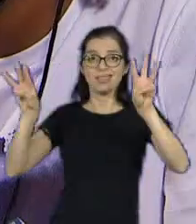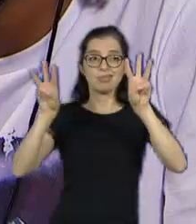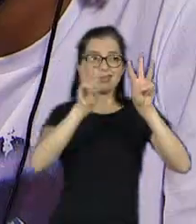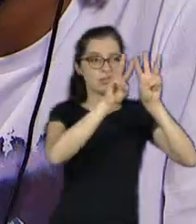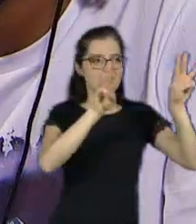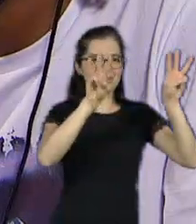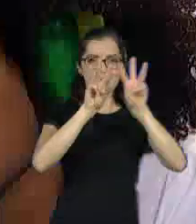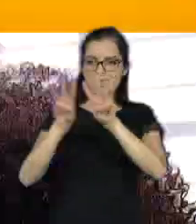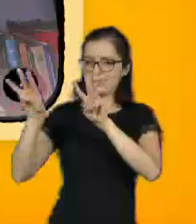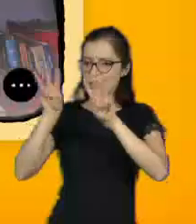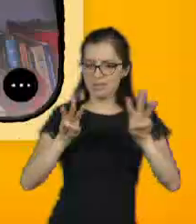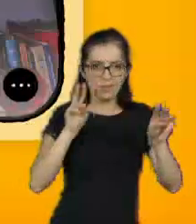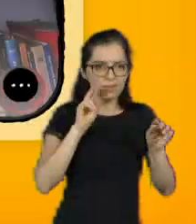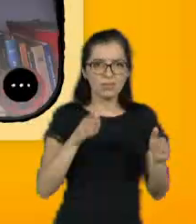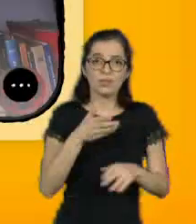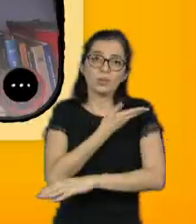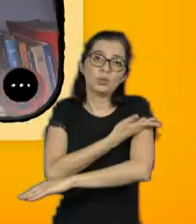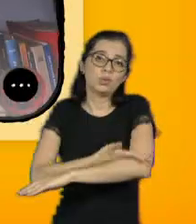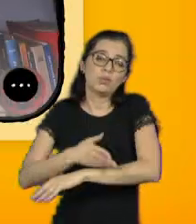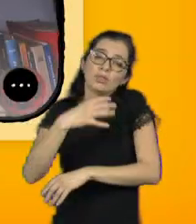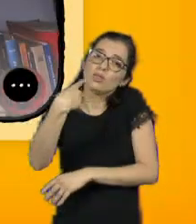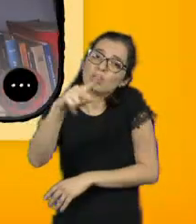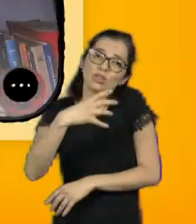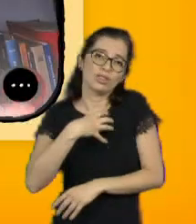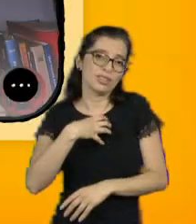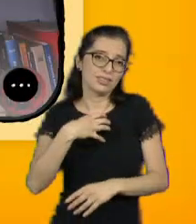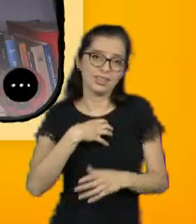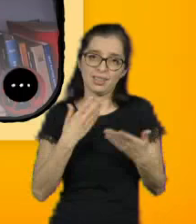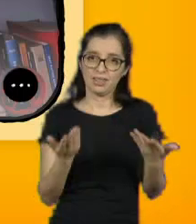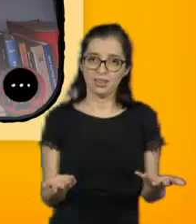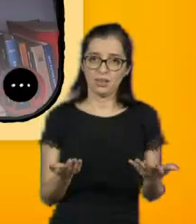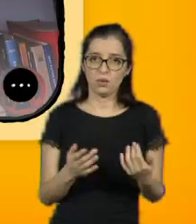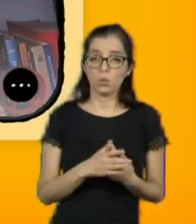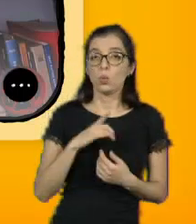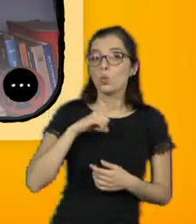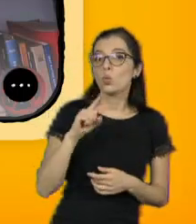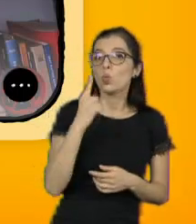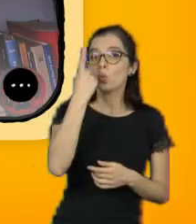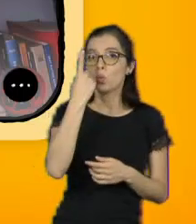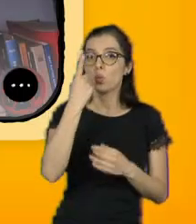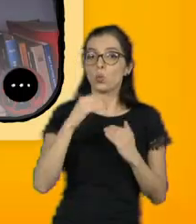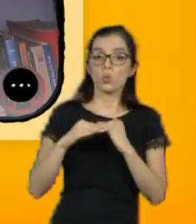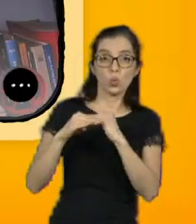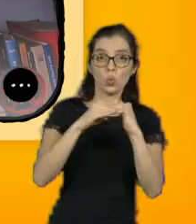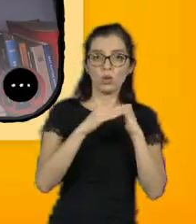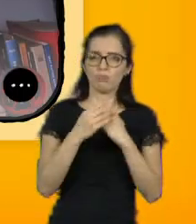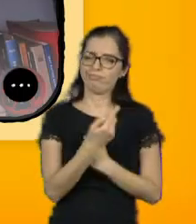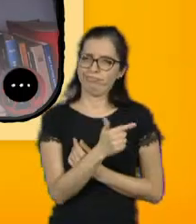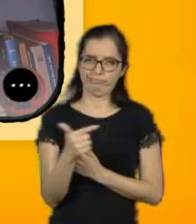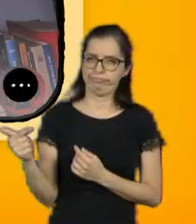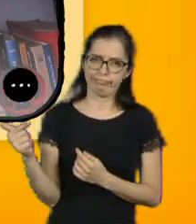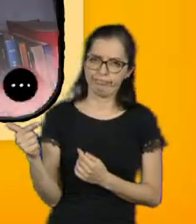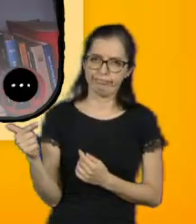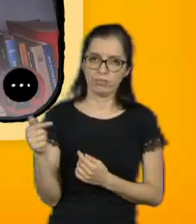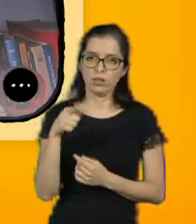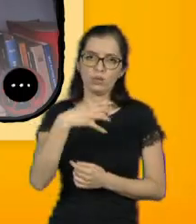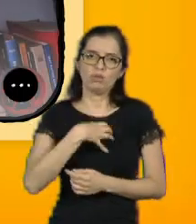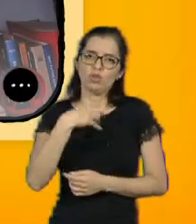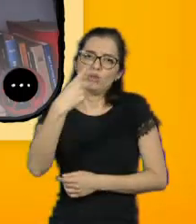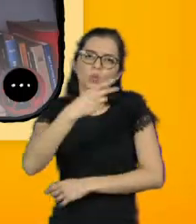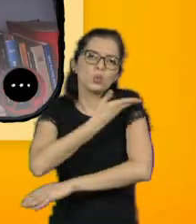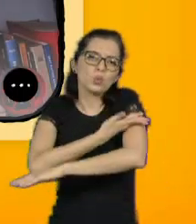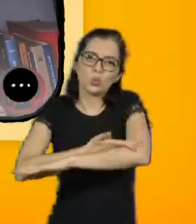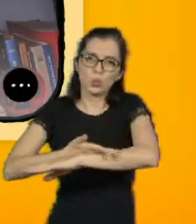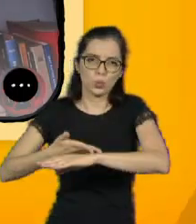que você aprenda com aquilo. Essa possibilidade de personalizar o seu estudo é muito interessante hoje nesse mundo